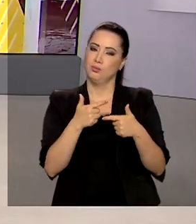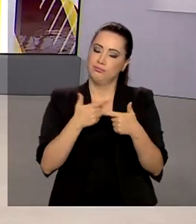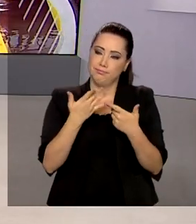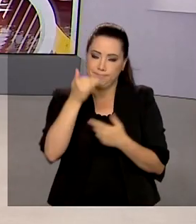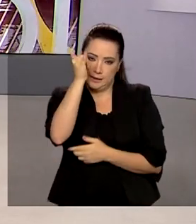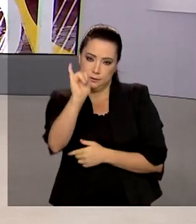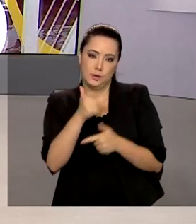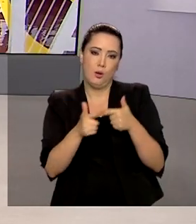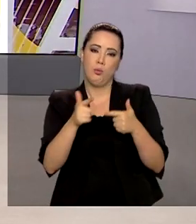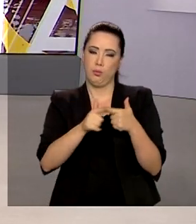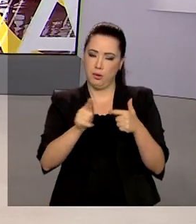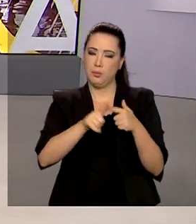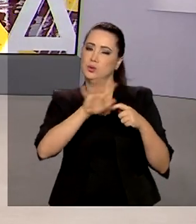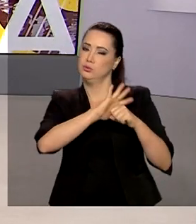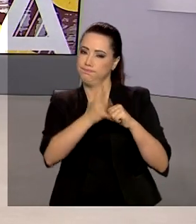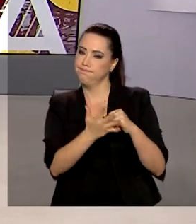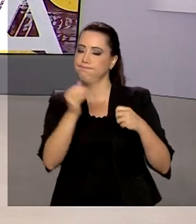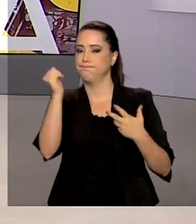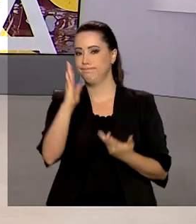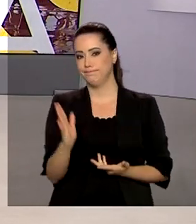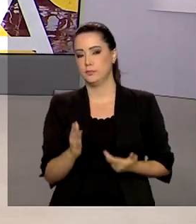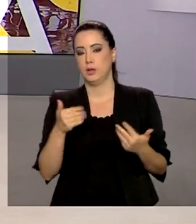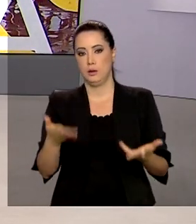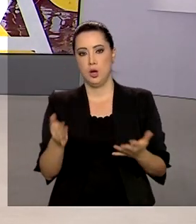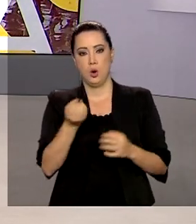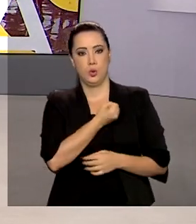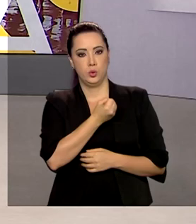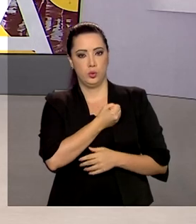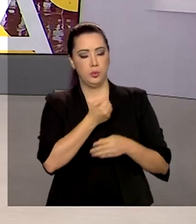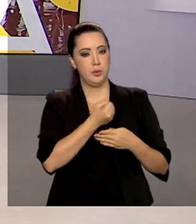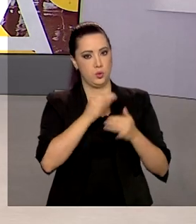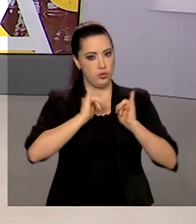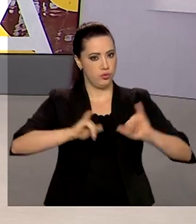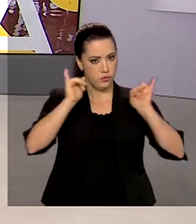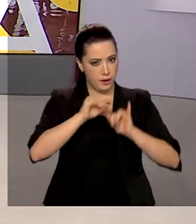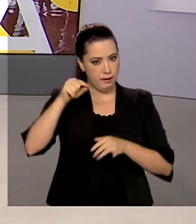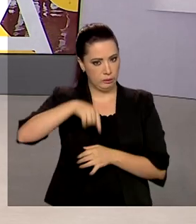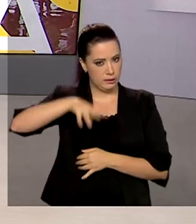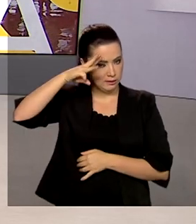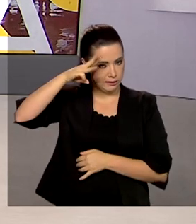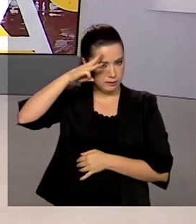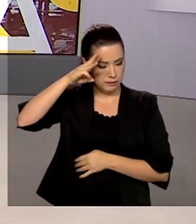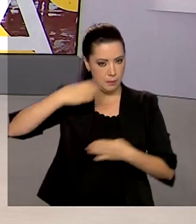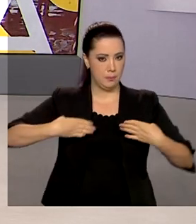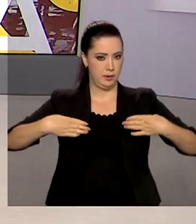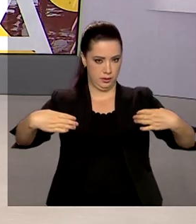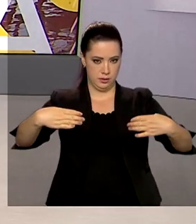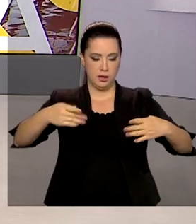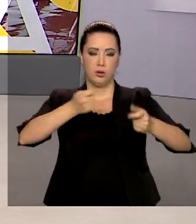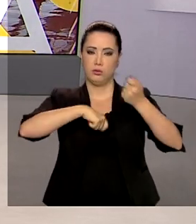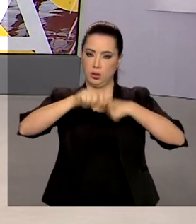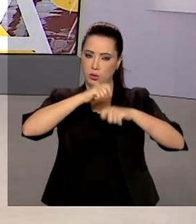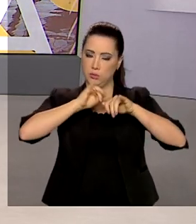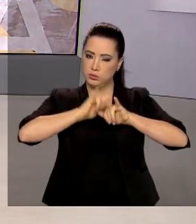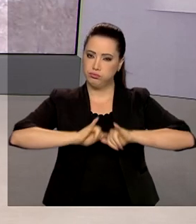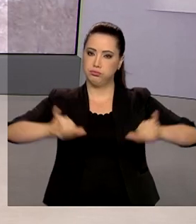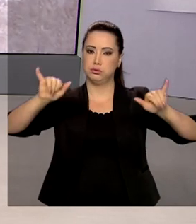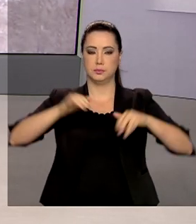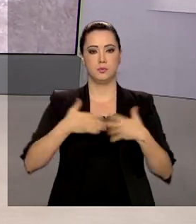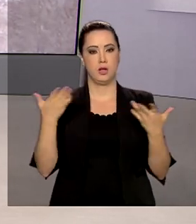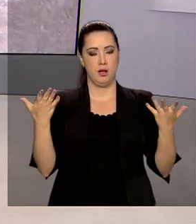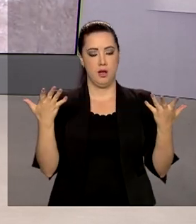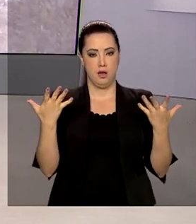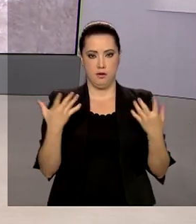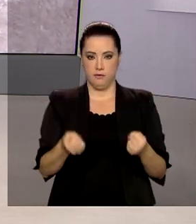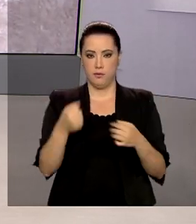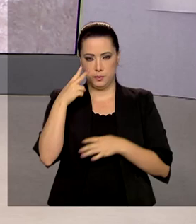O dado foi divulgado nesta terça-feira pelo Ministério da Economia. A repórter Gabriela Noronha tem os detalhes de como esse